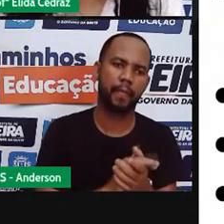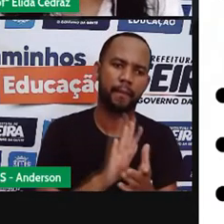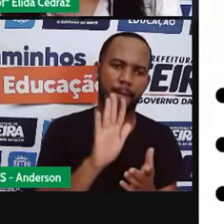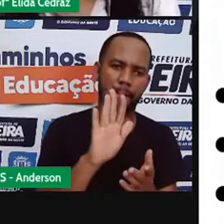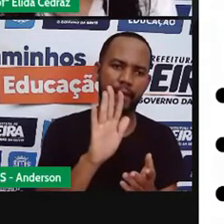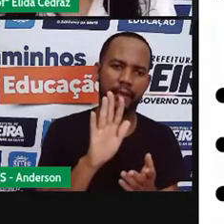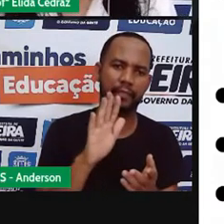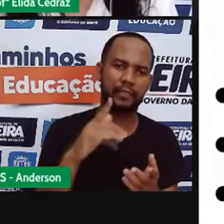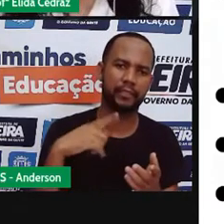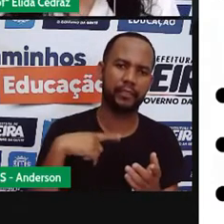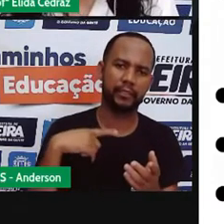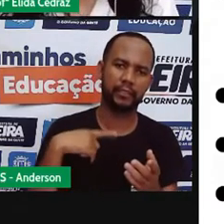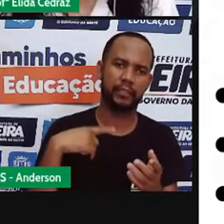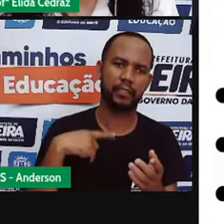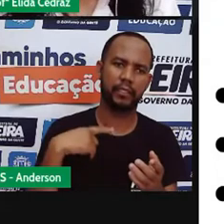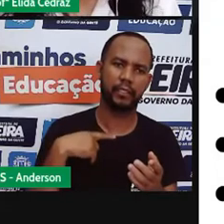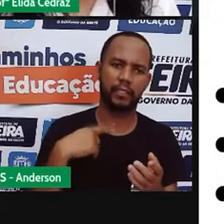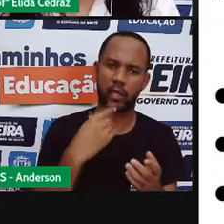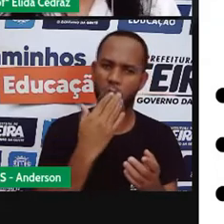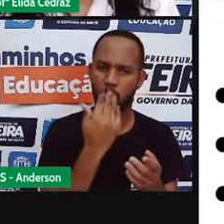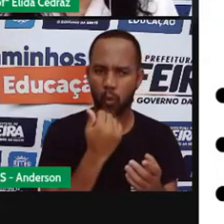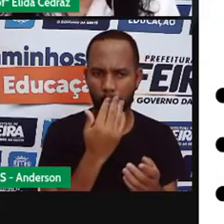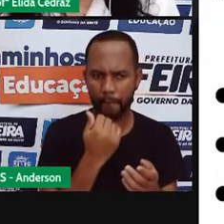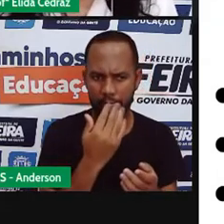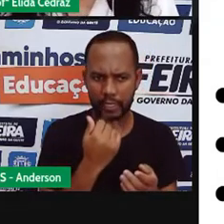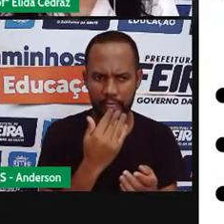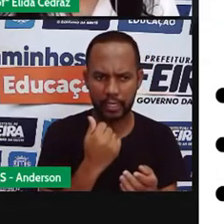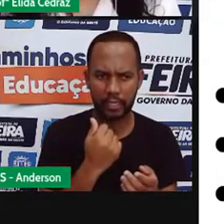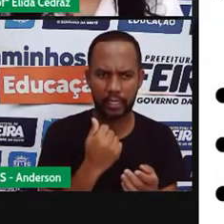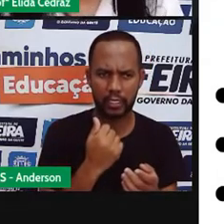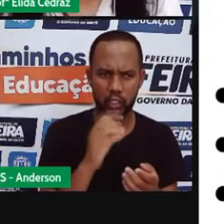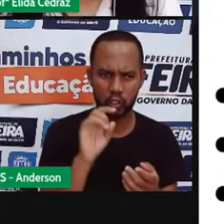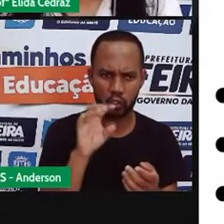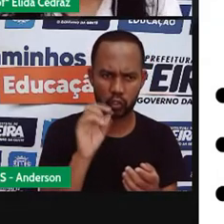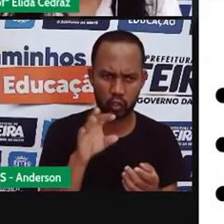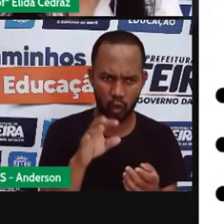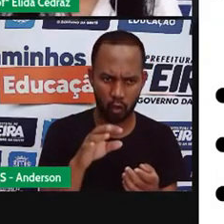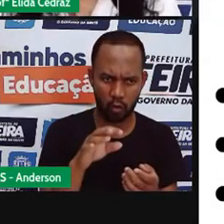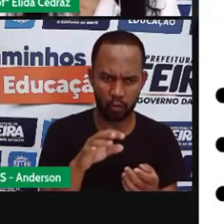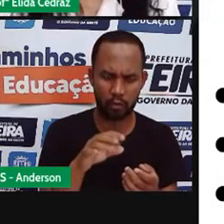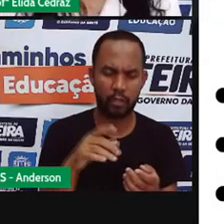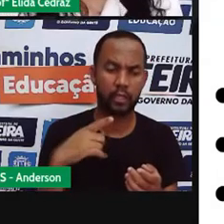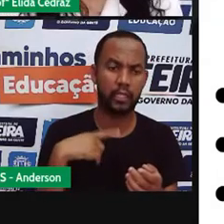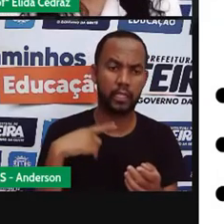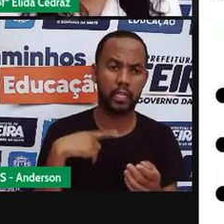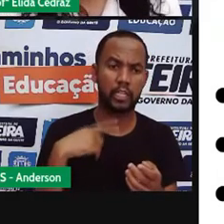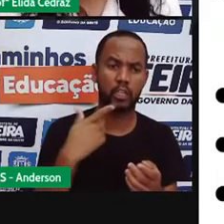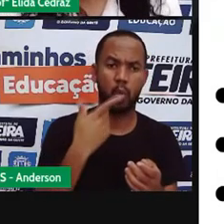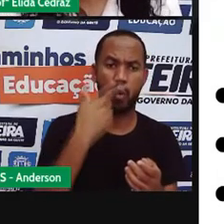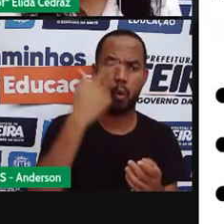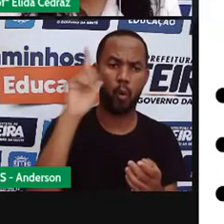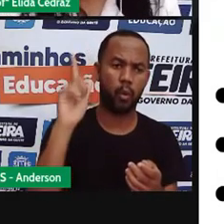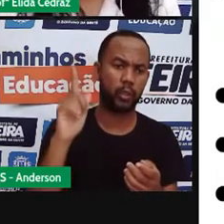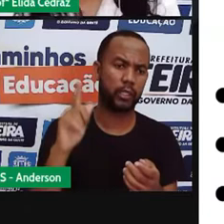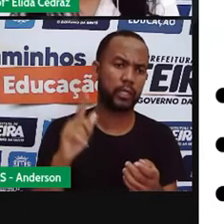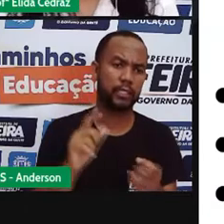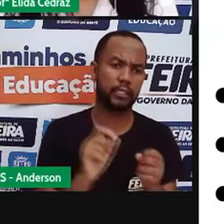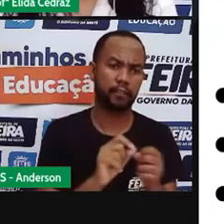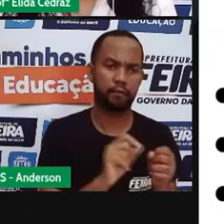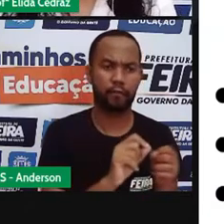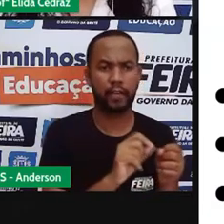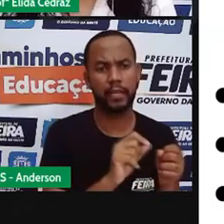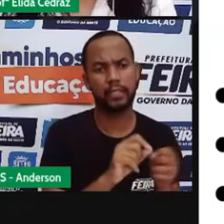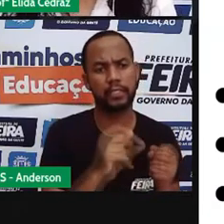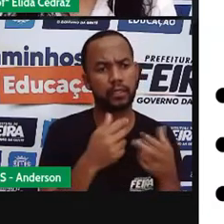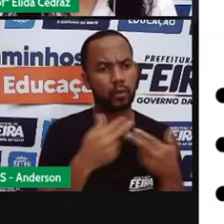receita de alimento que a gente vai comer mesmo? Não, não. Nós temos receitas de